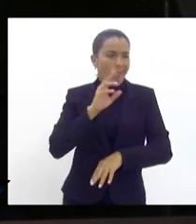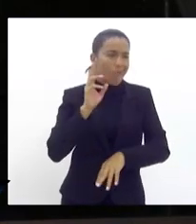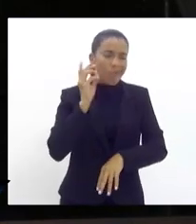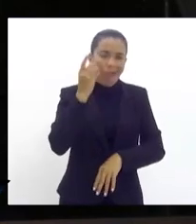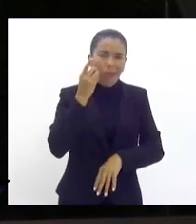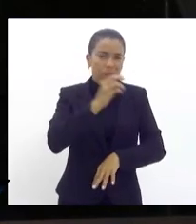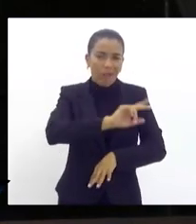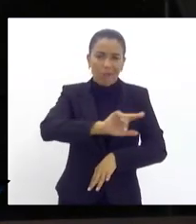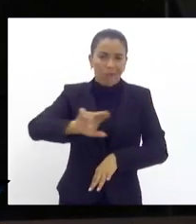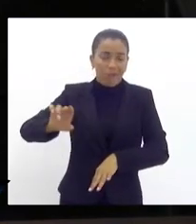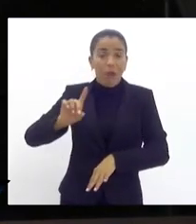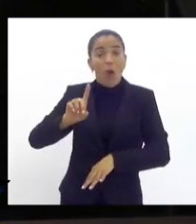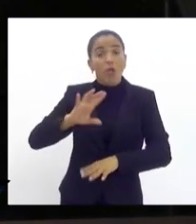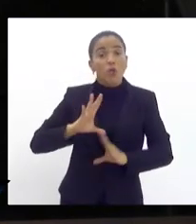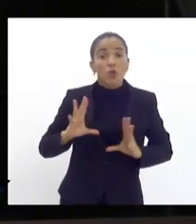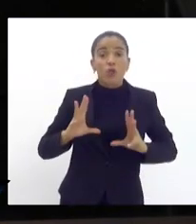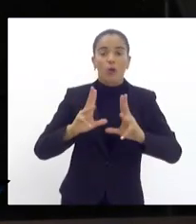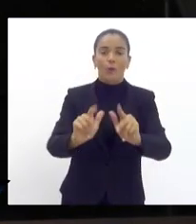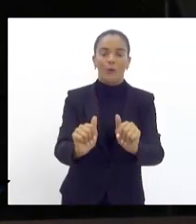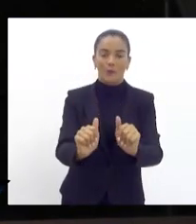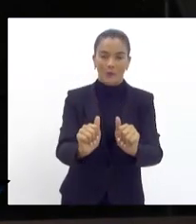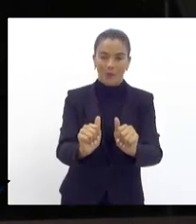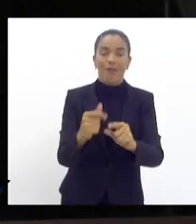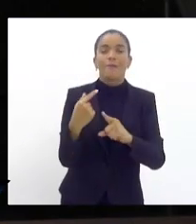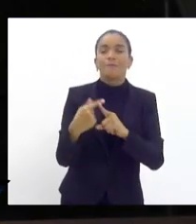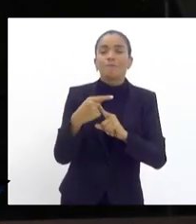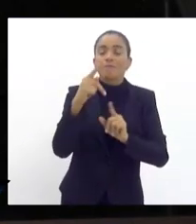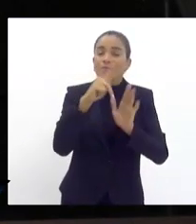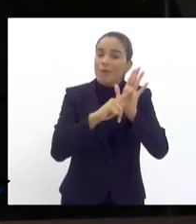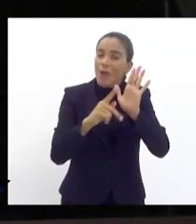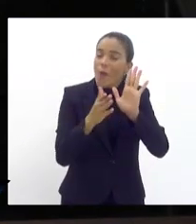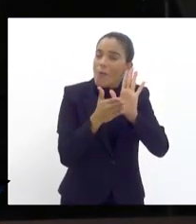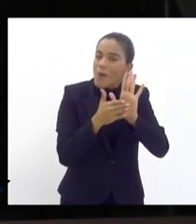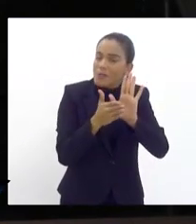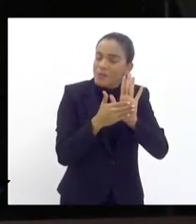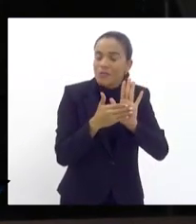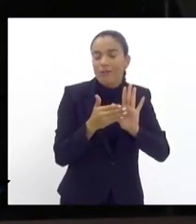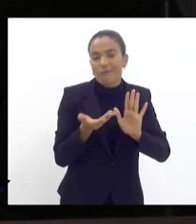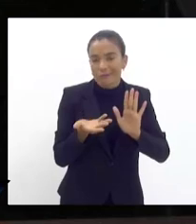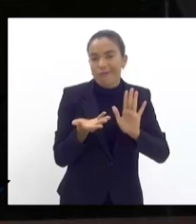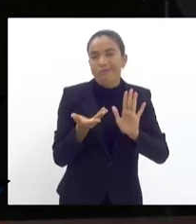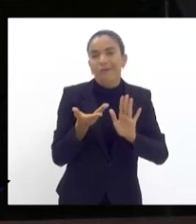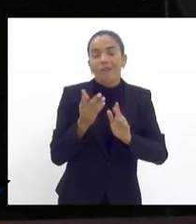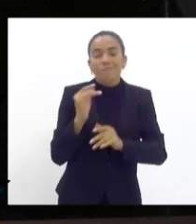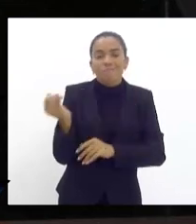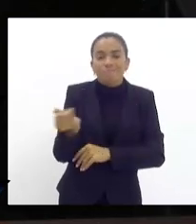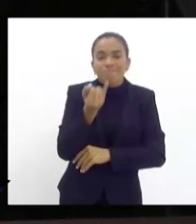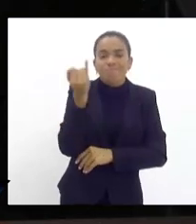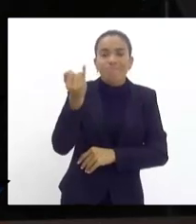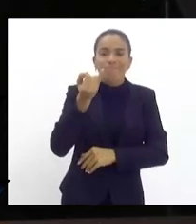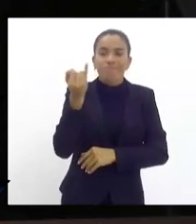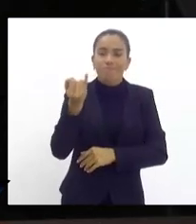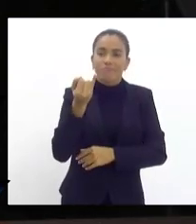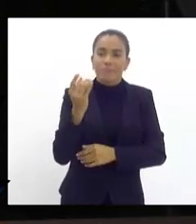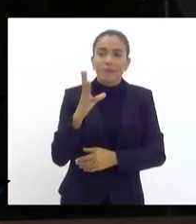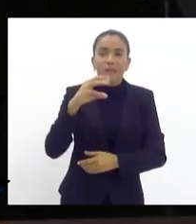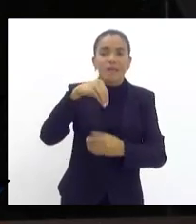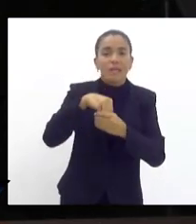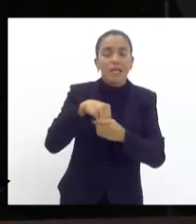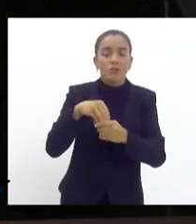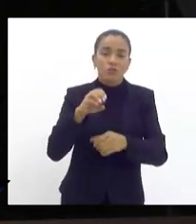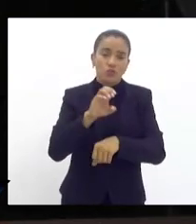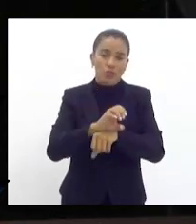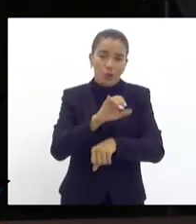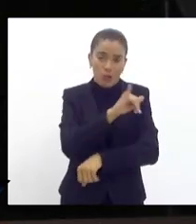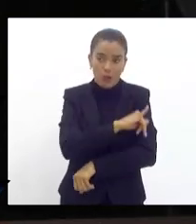da Tia Ju é de todos os parlamentares porque é um projeto que vai dar uma importância a um problema que hoje está instalado dentro do estado